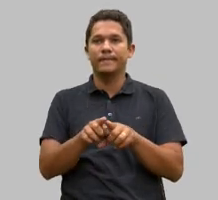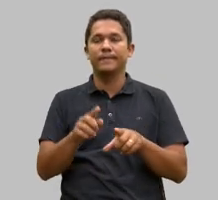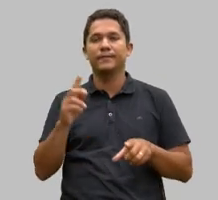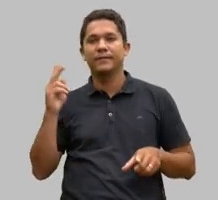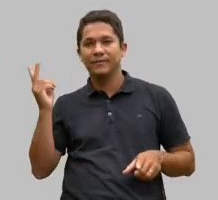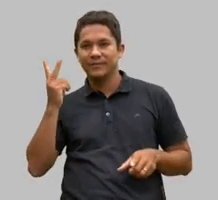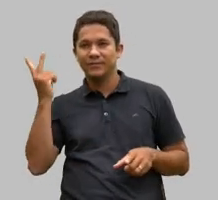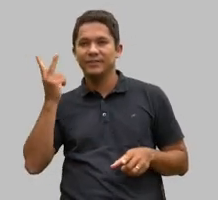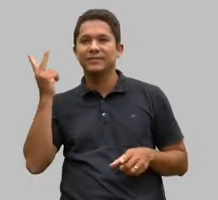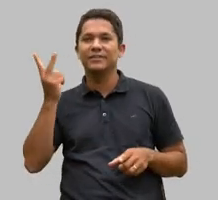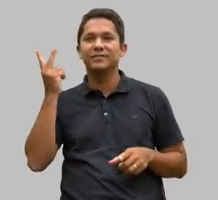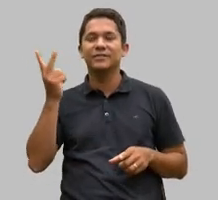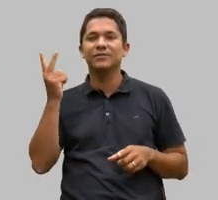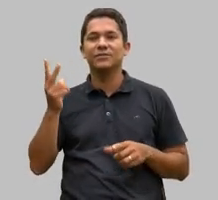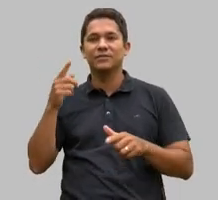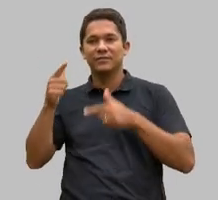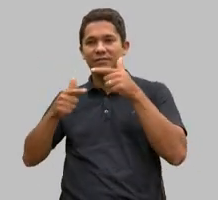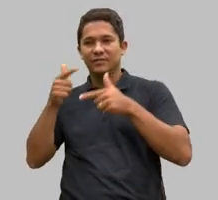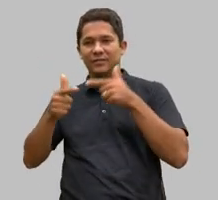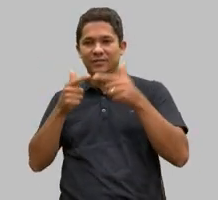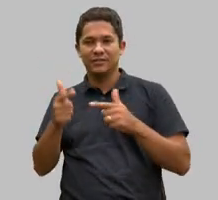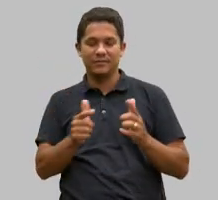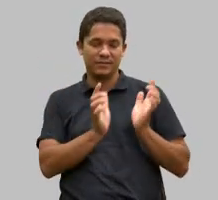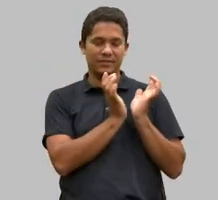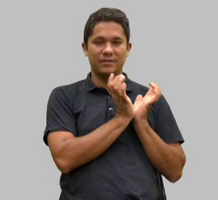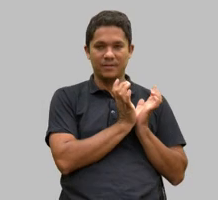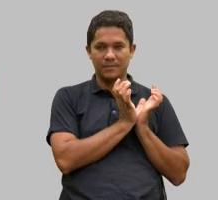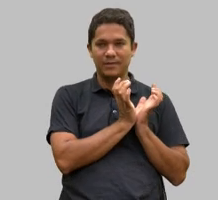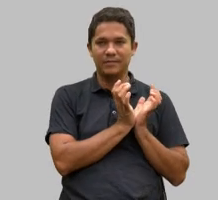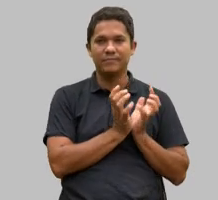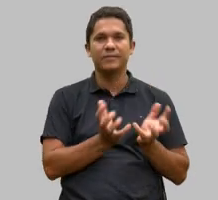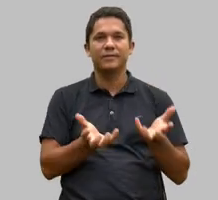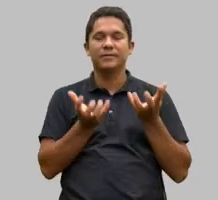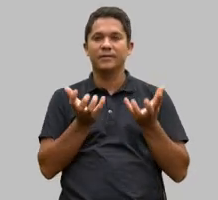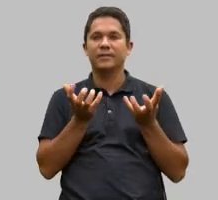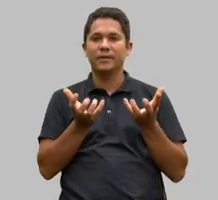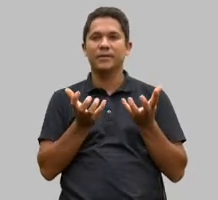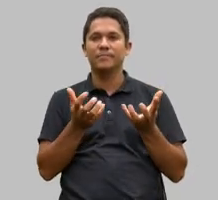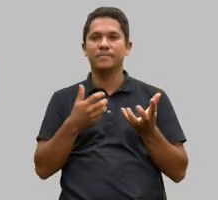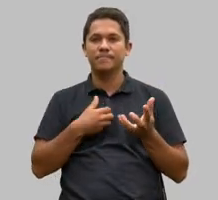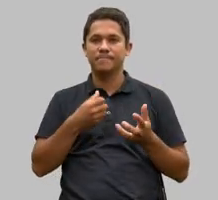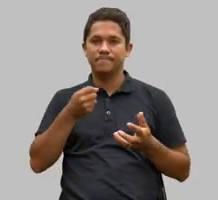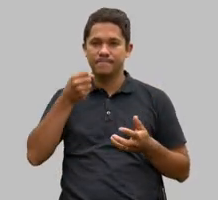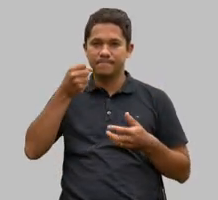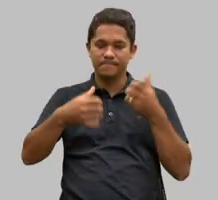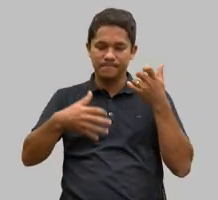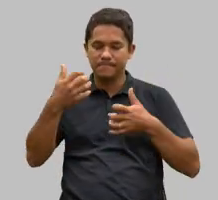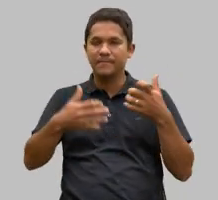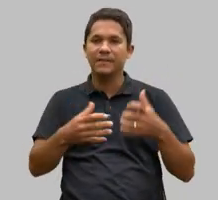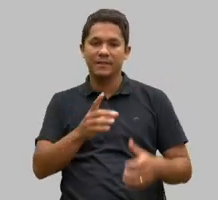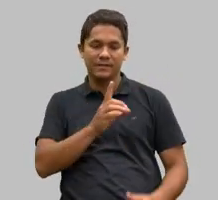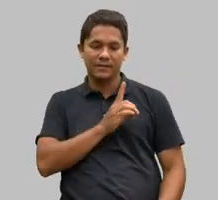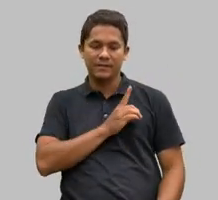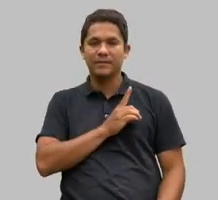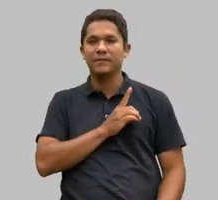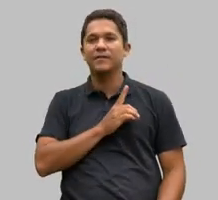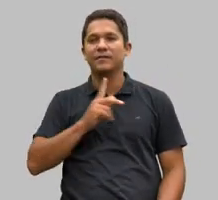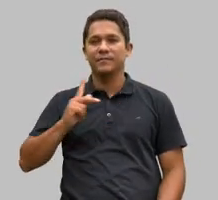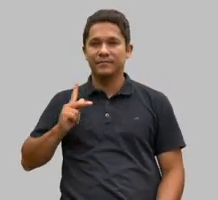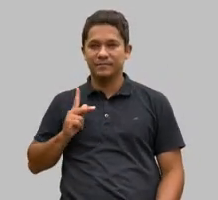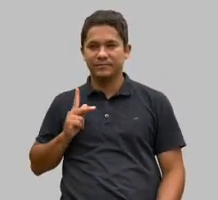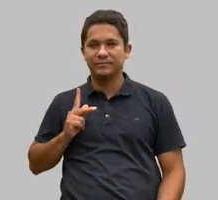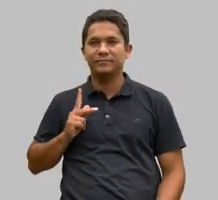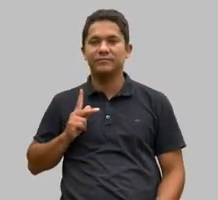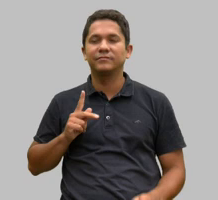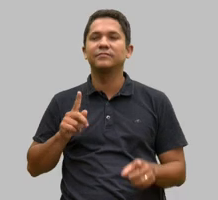faz. Então, da minha parte, eu gostaria só de colocar realmente a Defensoria Pública à disposição da APAI, à